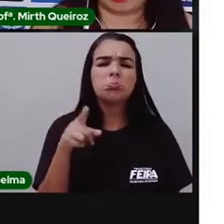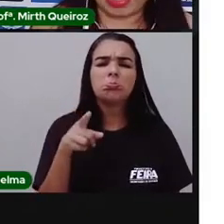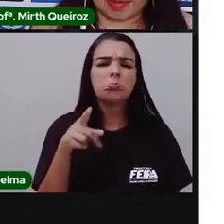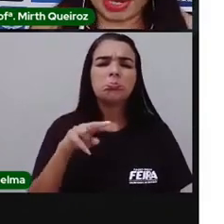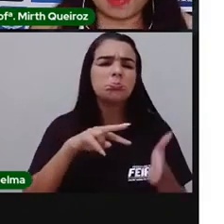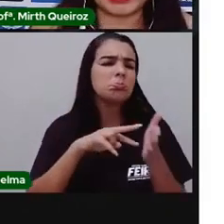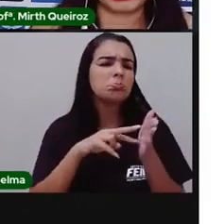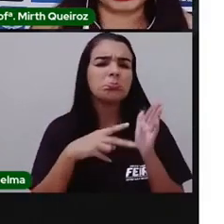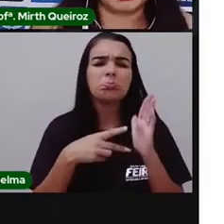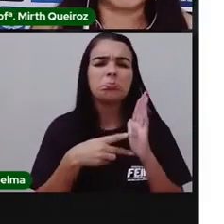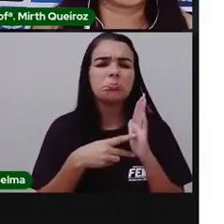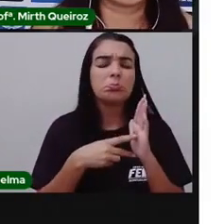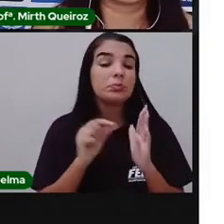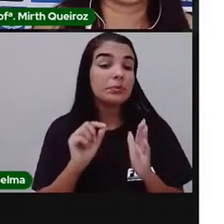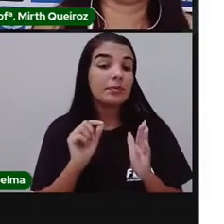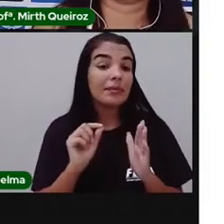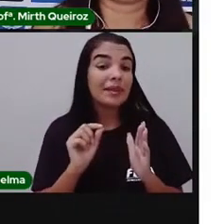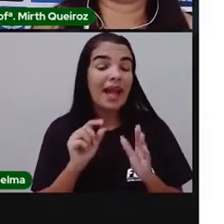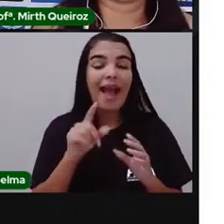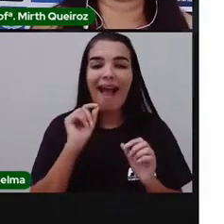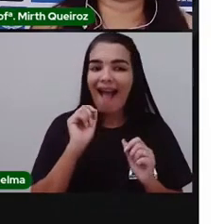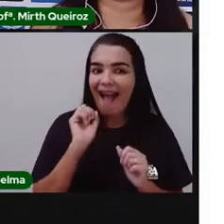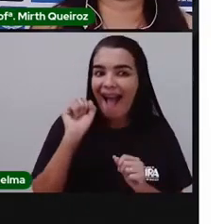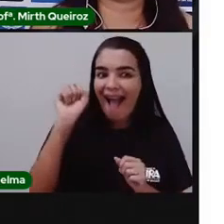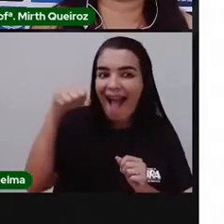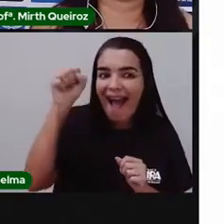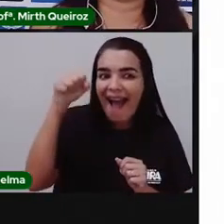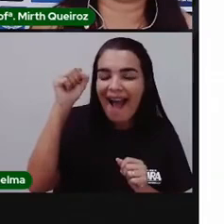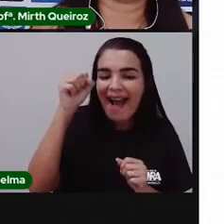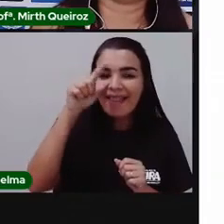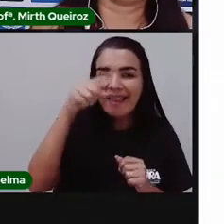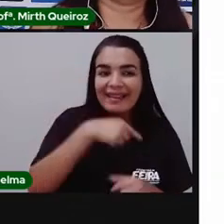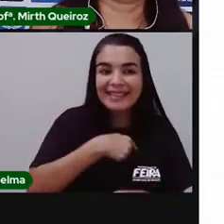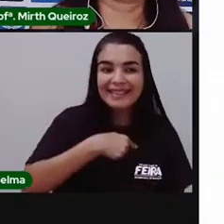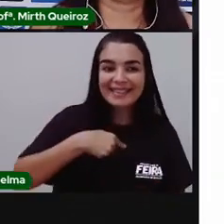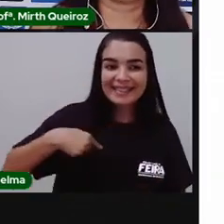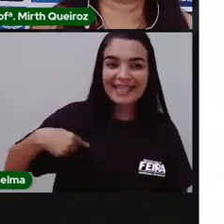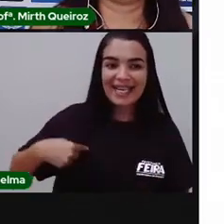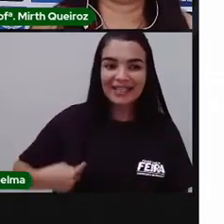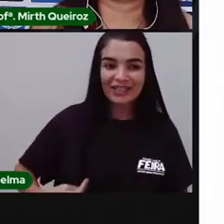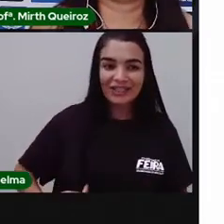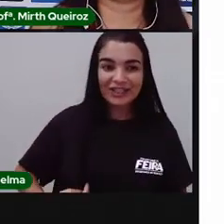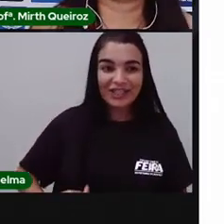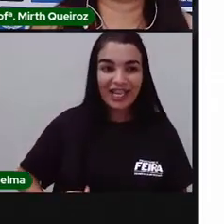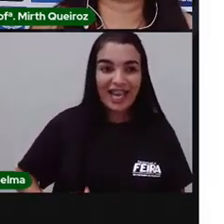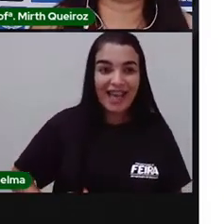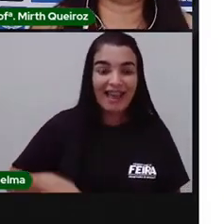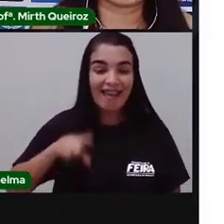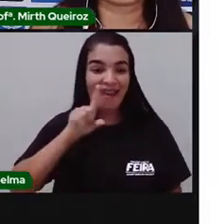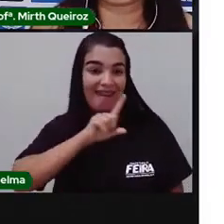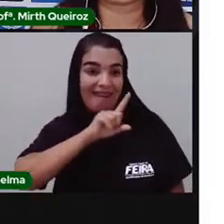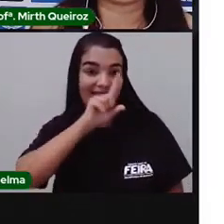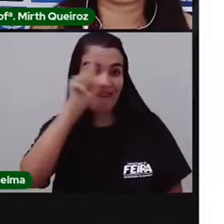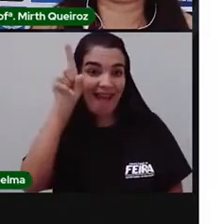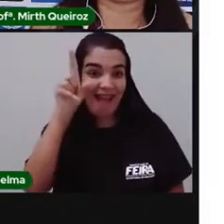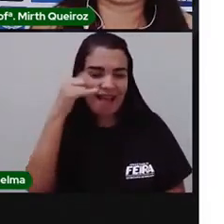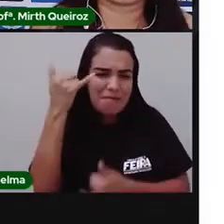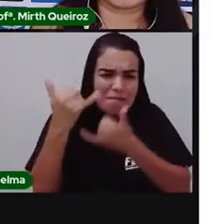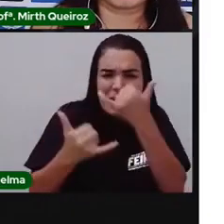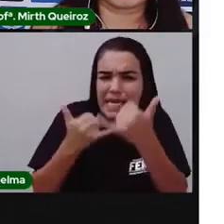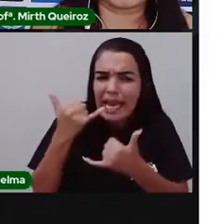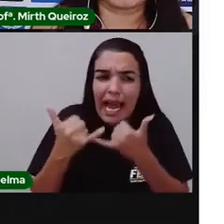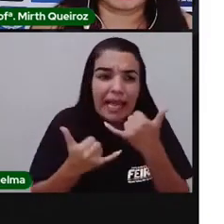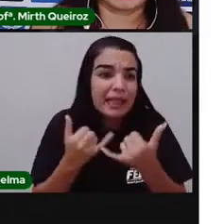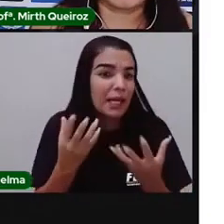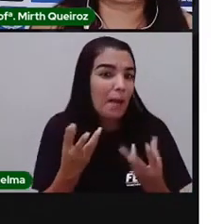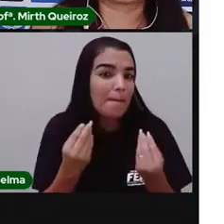-cabeça chinês muito popular em vários lugares do mundo. E jogado por pessoas de diversas faixas